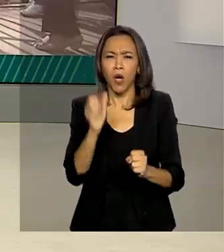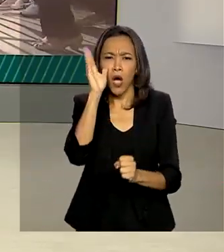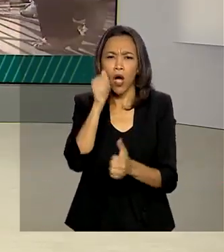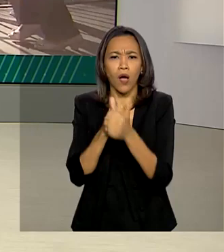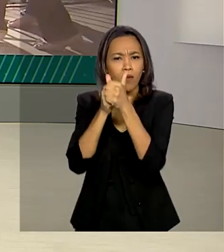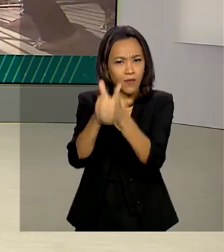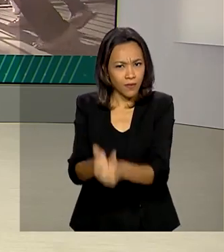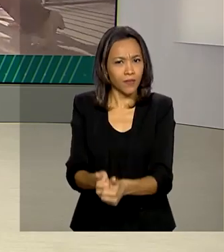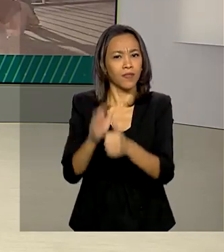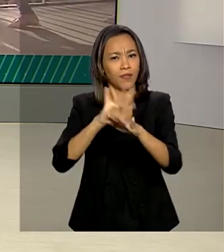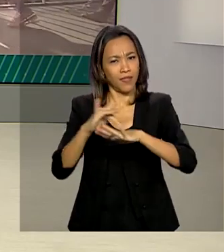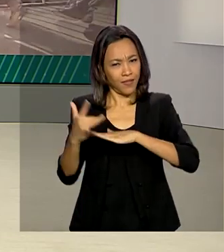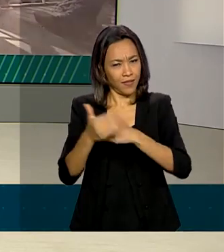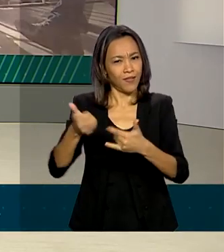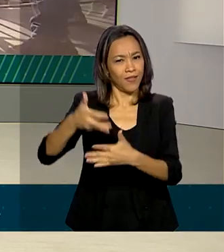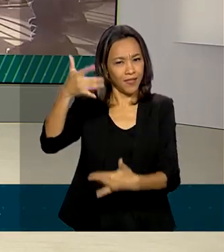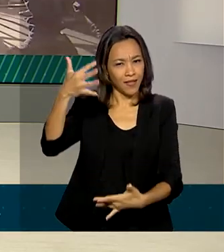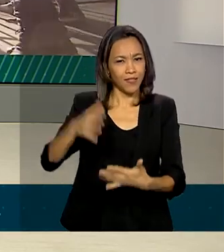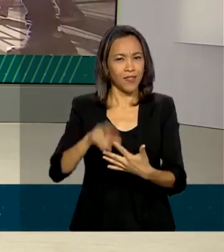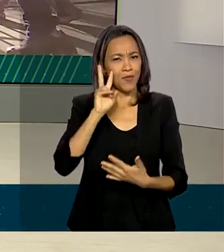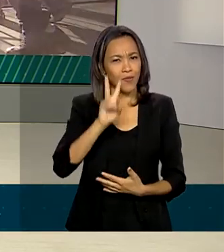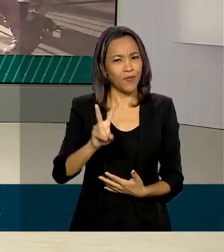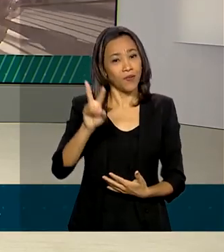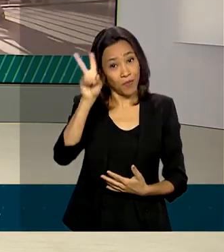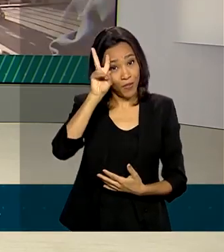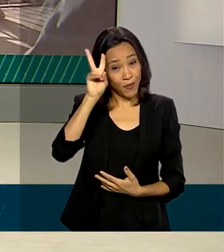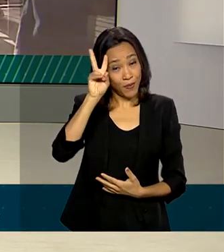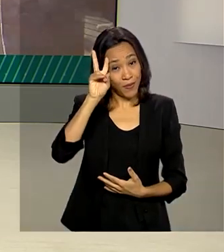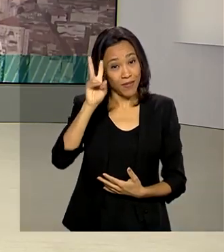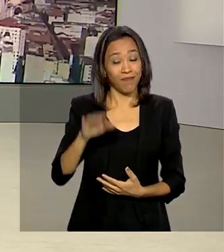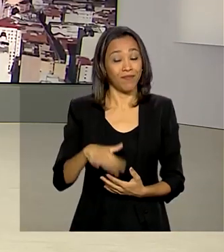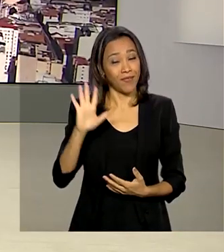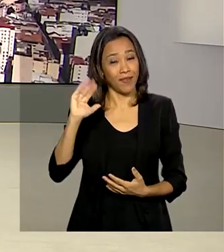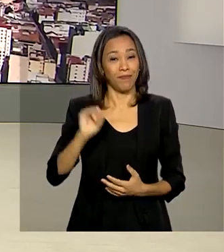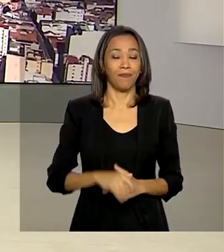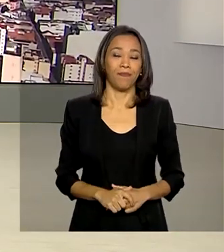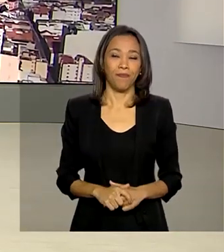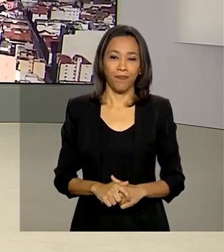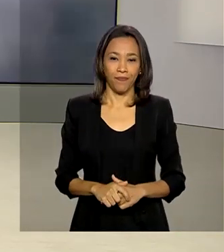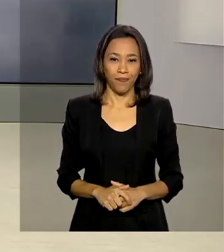acompanhar também pelas redes sociais. Nos vemos na segunda-feira. Até lá!